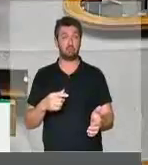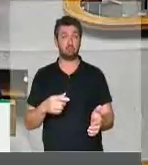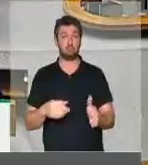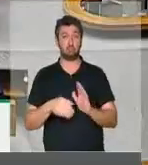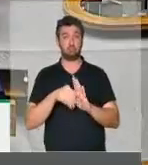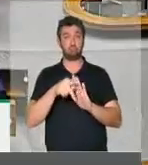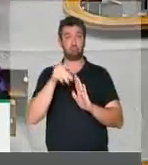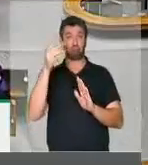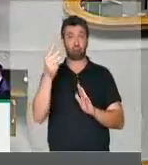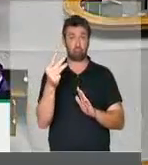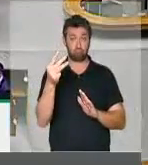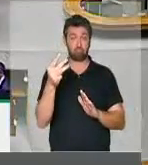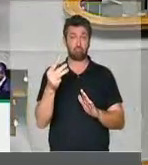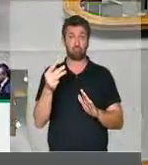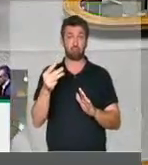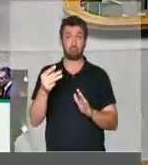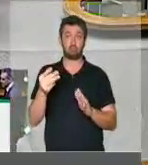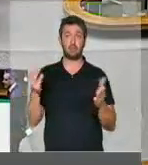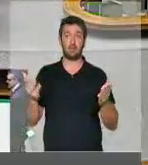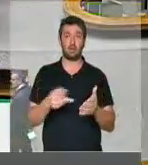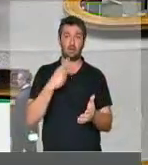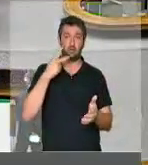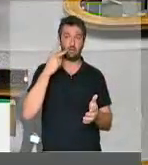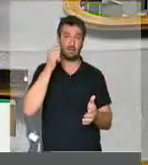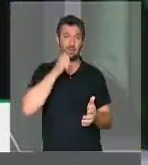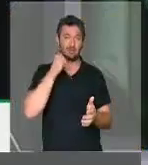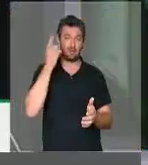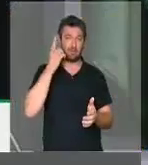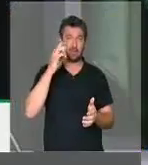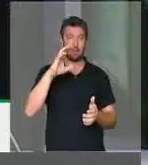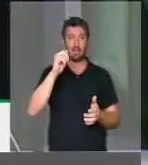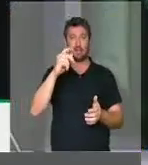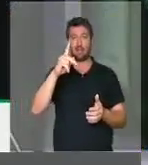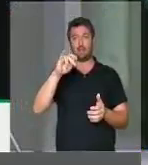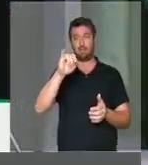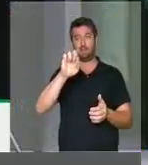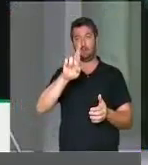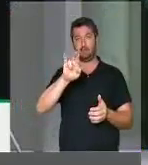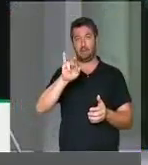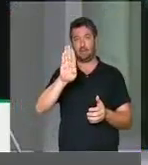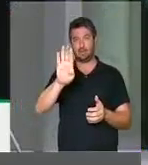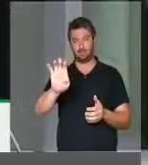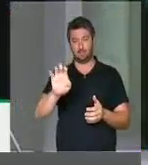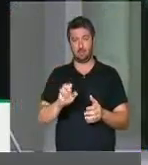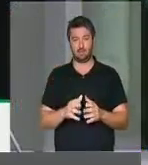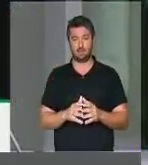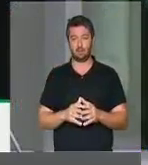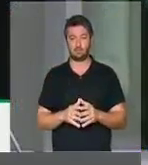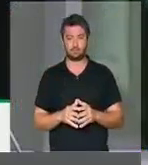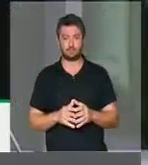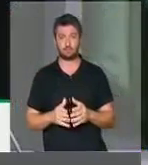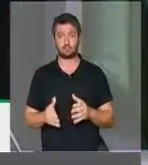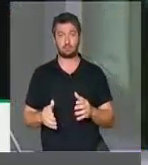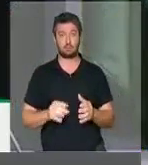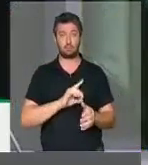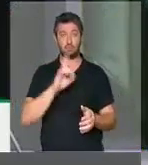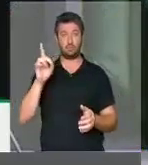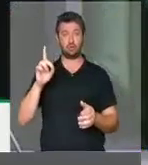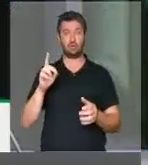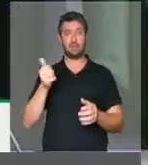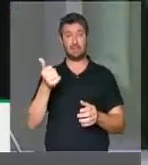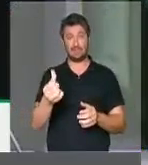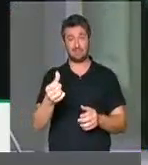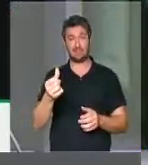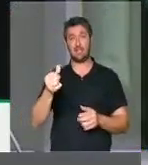provisórias na pauta, com a palavra a deputada Janete Capiberib. O Federal julga, dia 16,